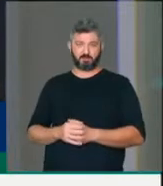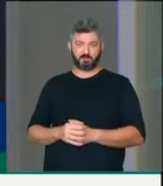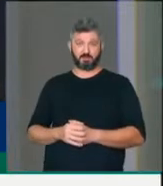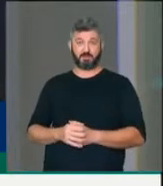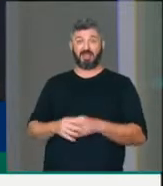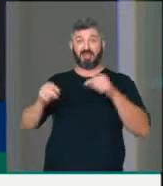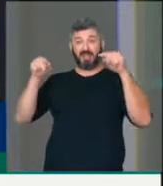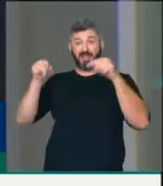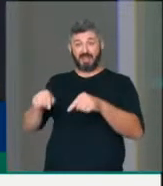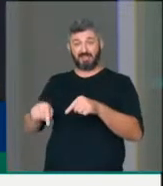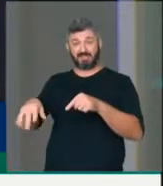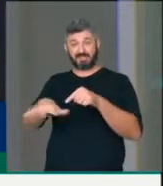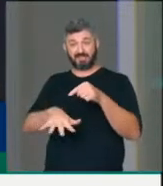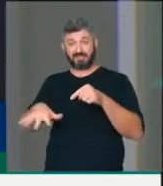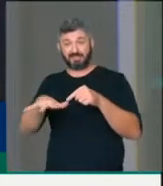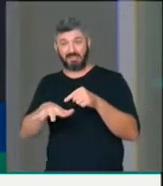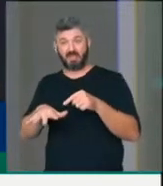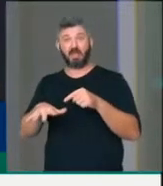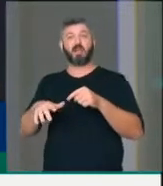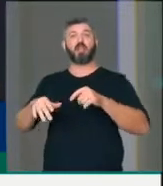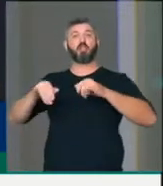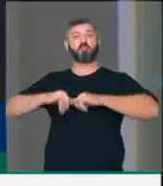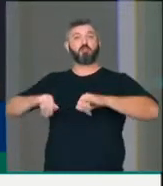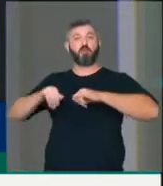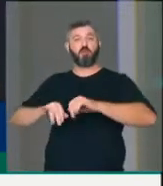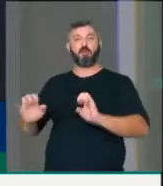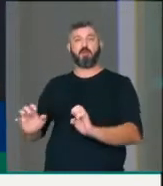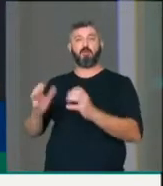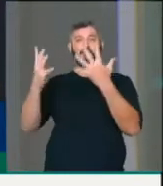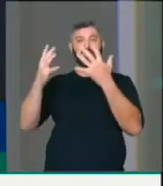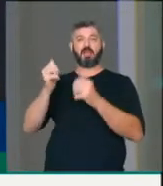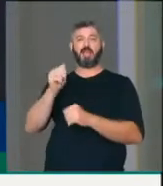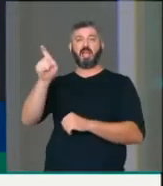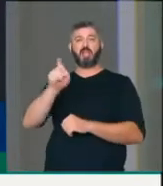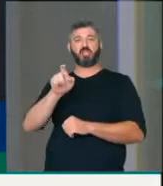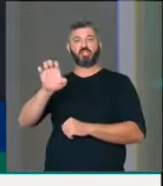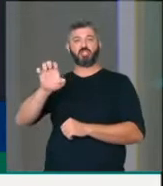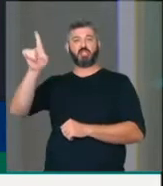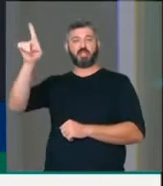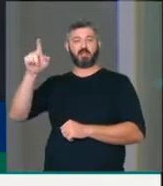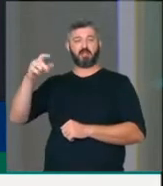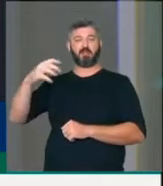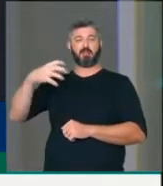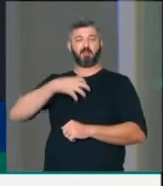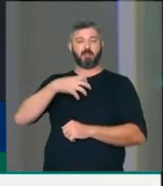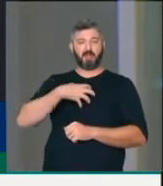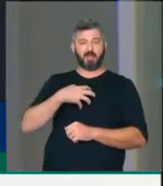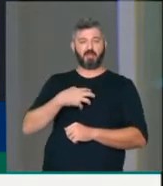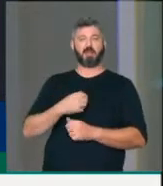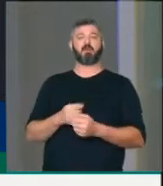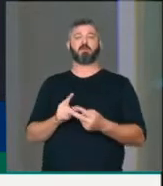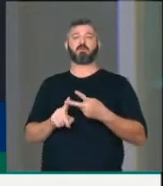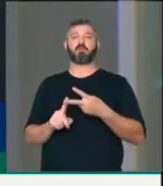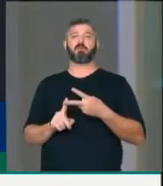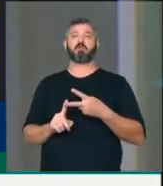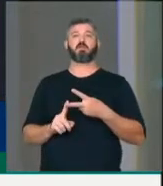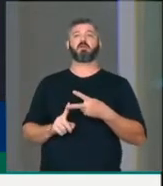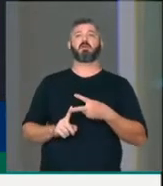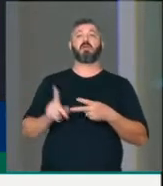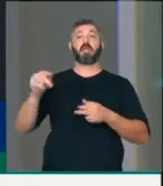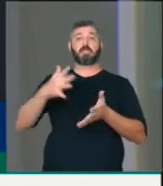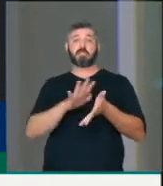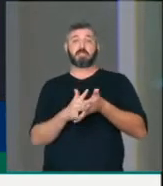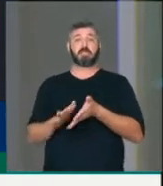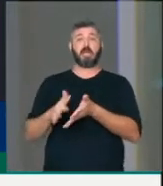É esse setor que promove eventos de axé da Bahia. É esse setor que promove o